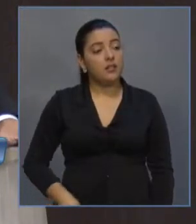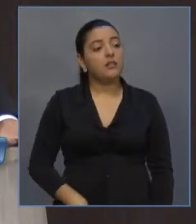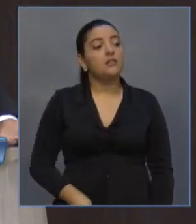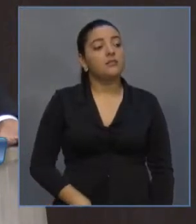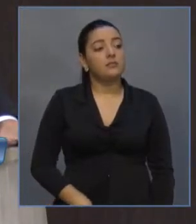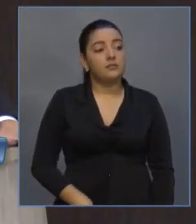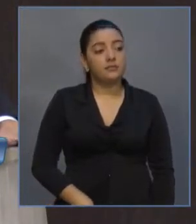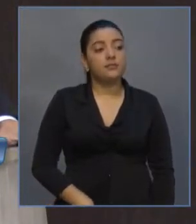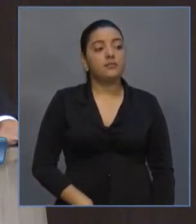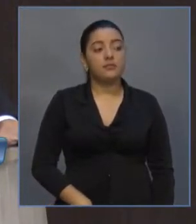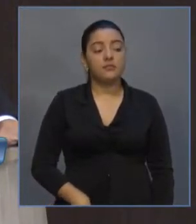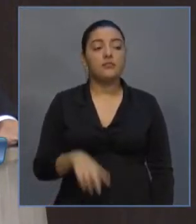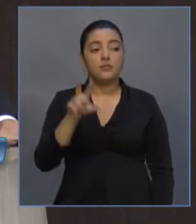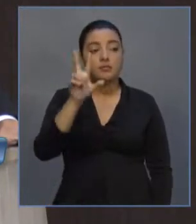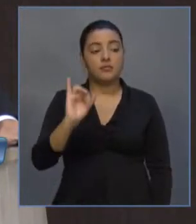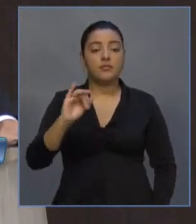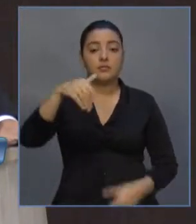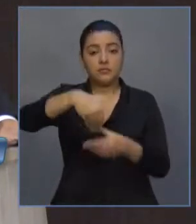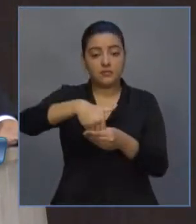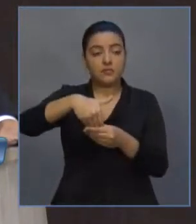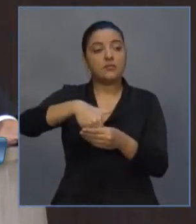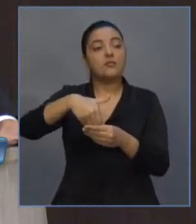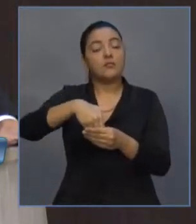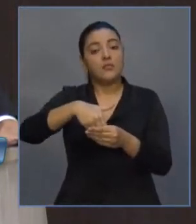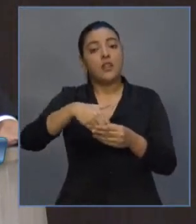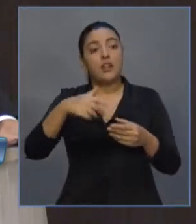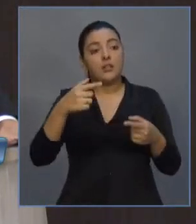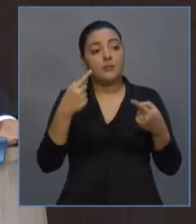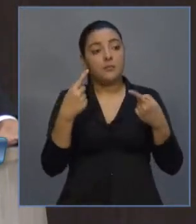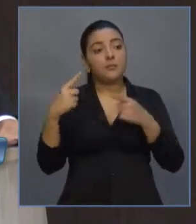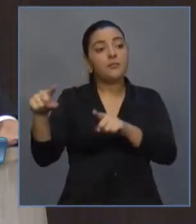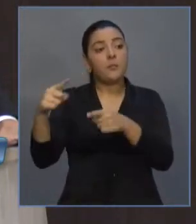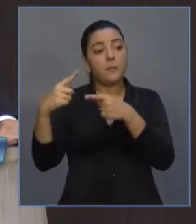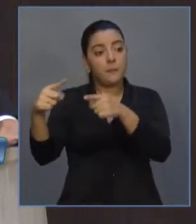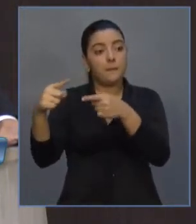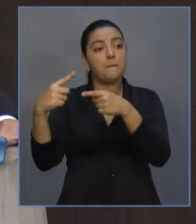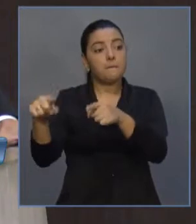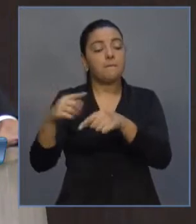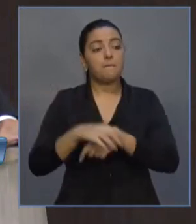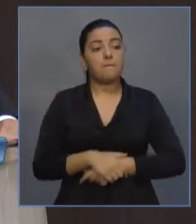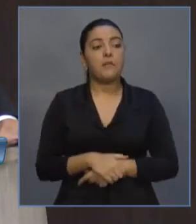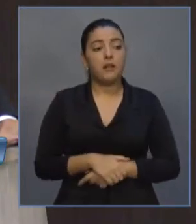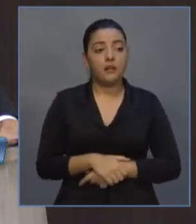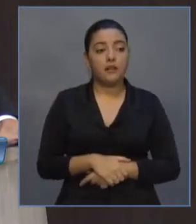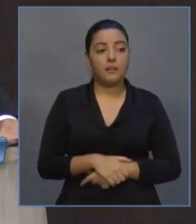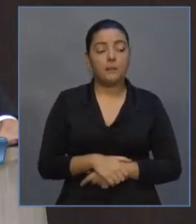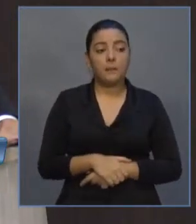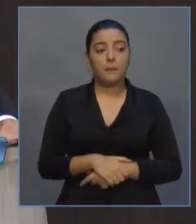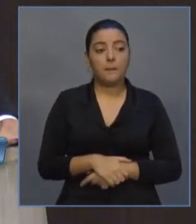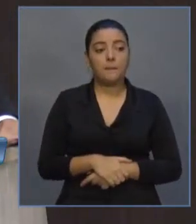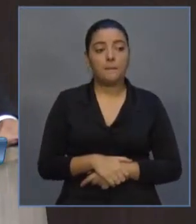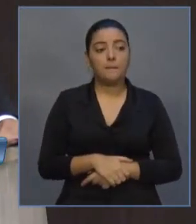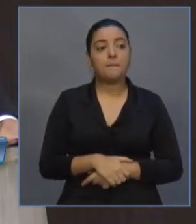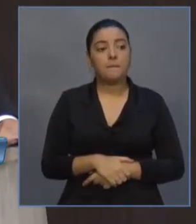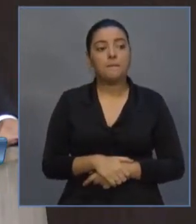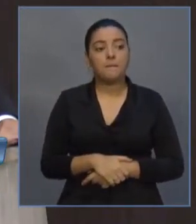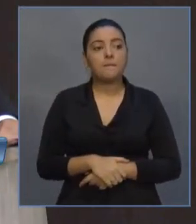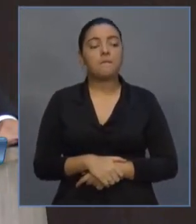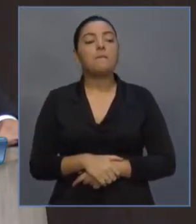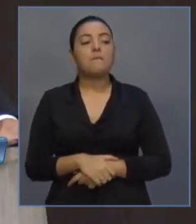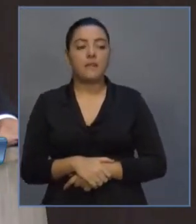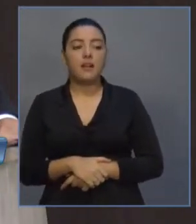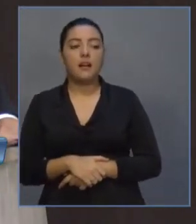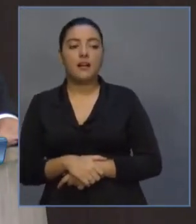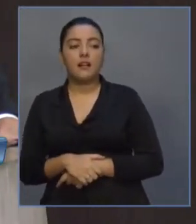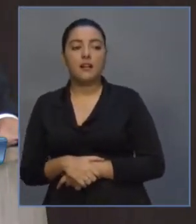vir a ser votada, nós a atacaremos do ponto de vista eleitoral. Nós a atacaremos